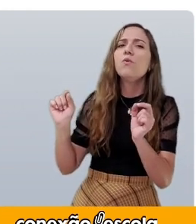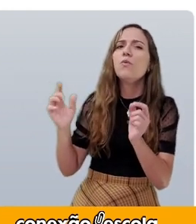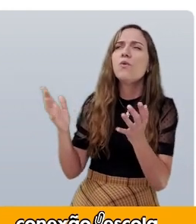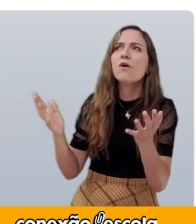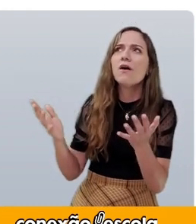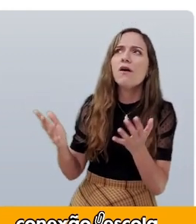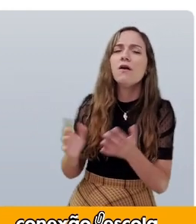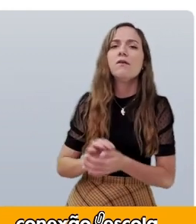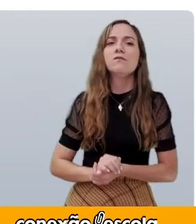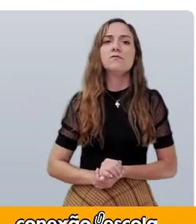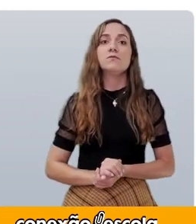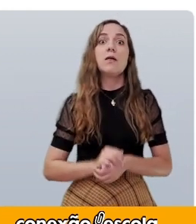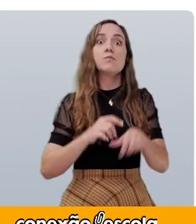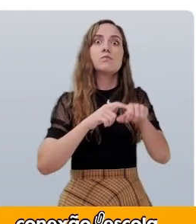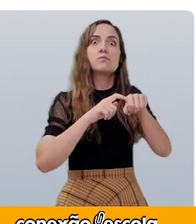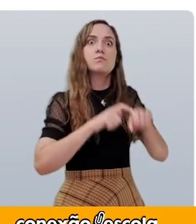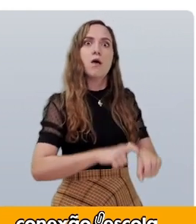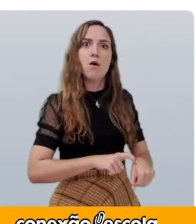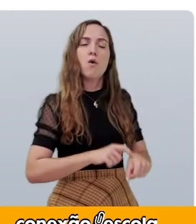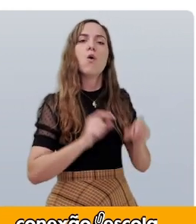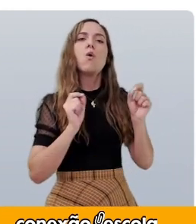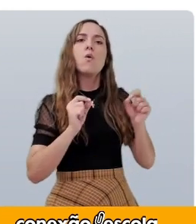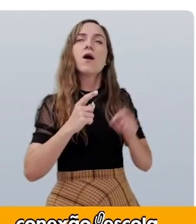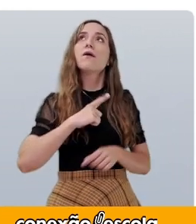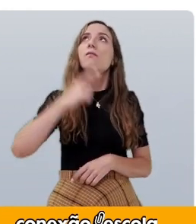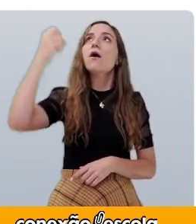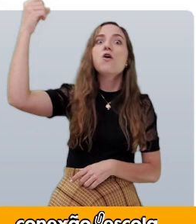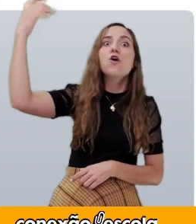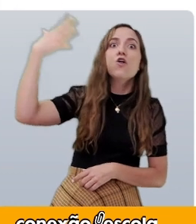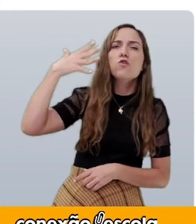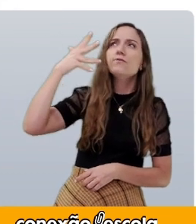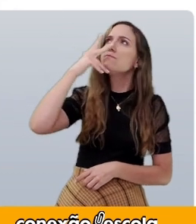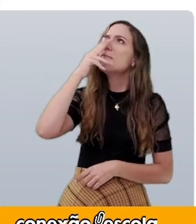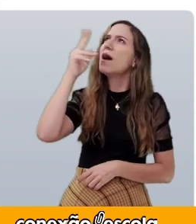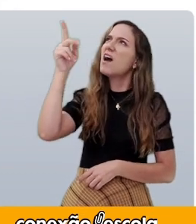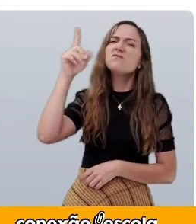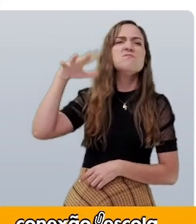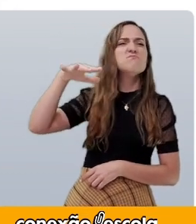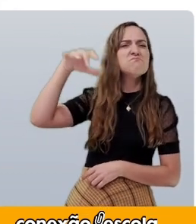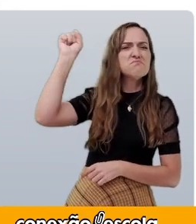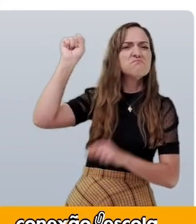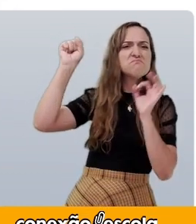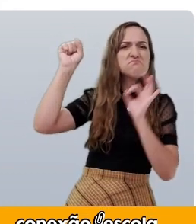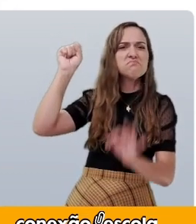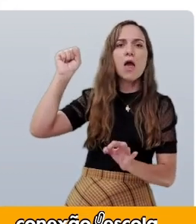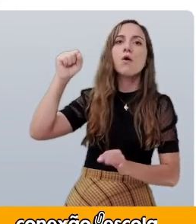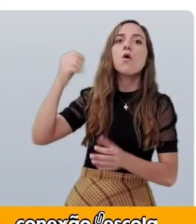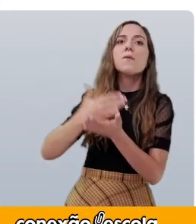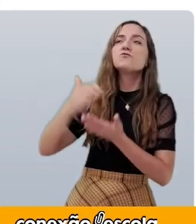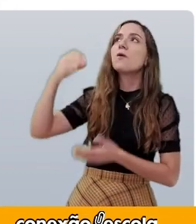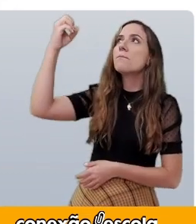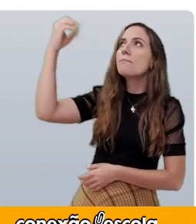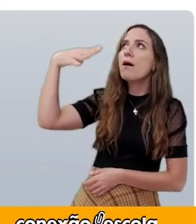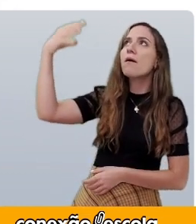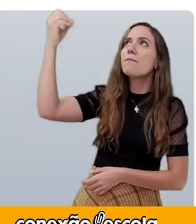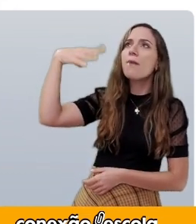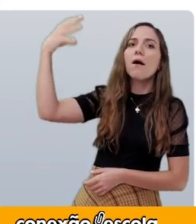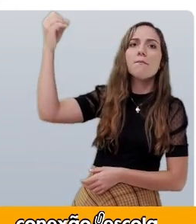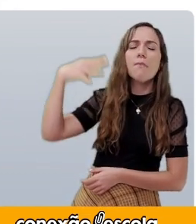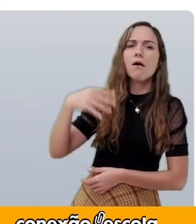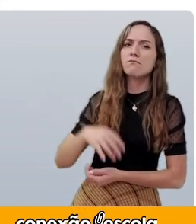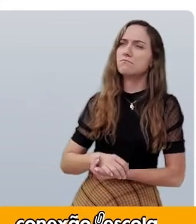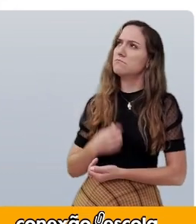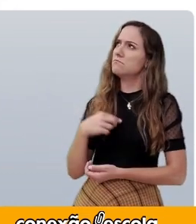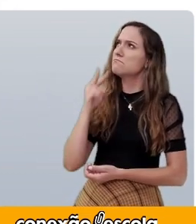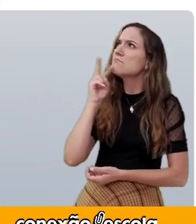E na mesma hora, uma luz que parecia queimada começou a acender novamente.